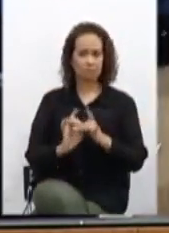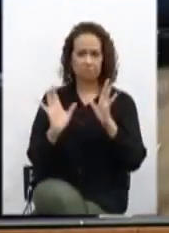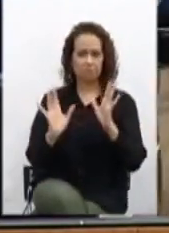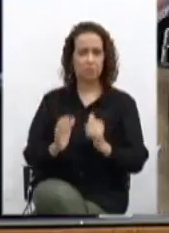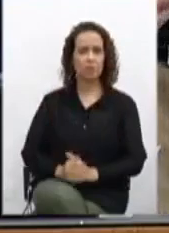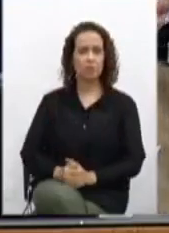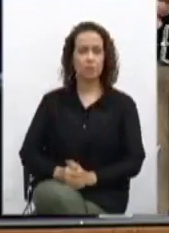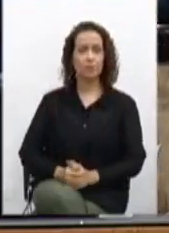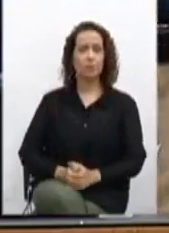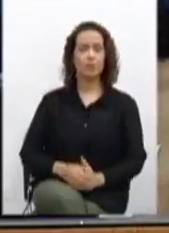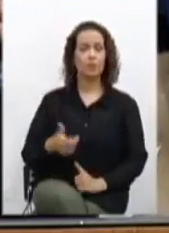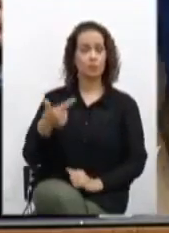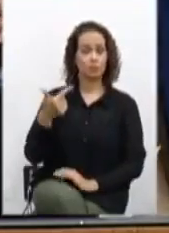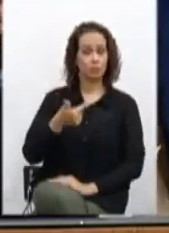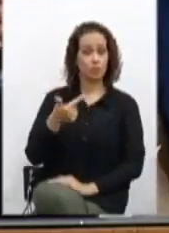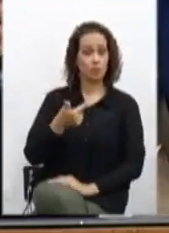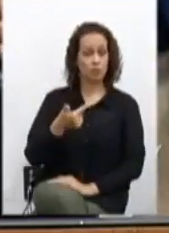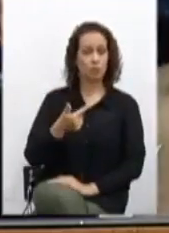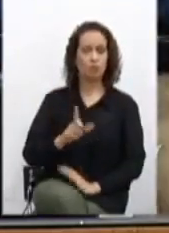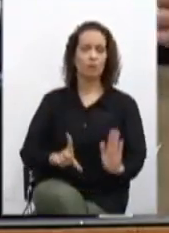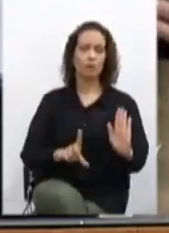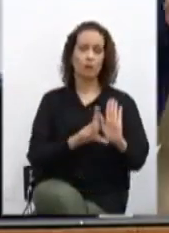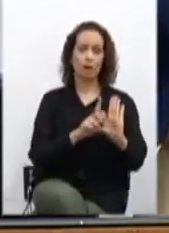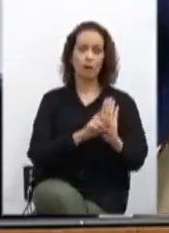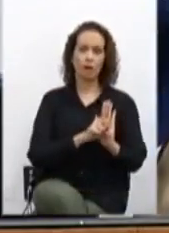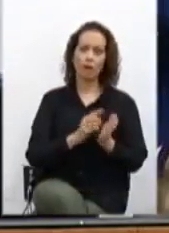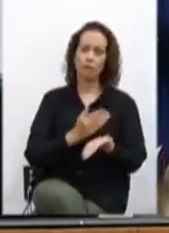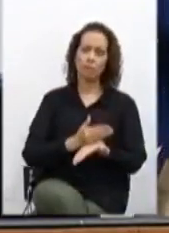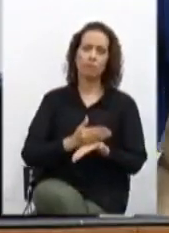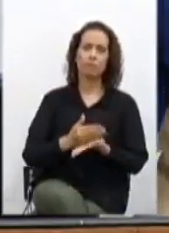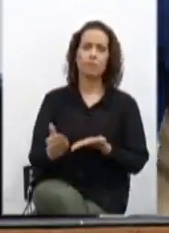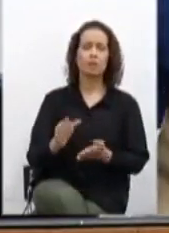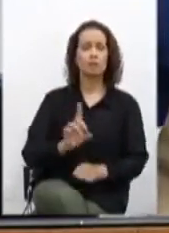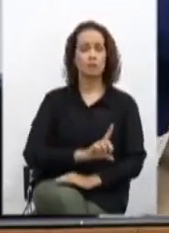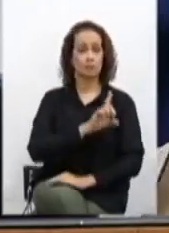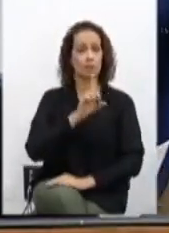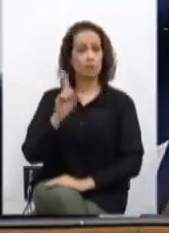2º. Esta lei entra em vigor na data da sua publicação.